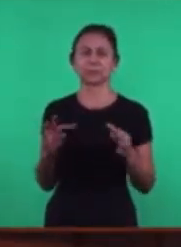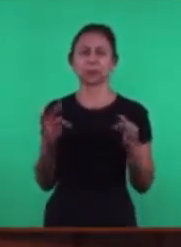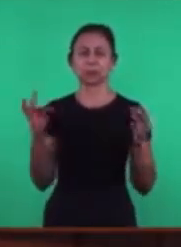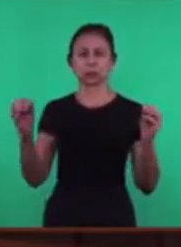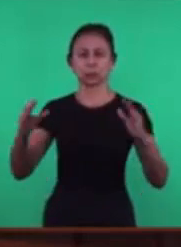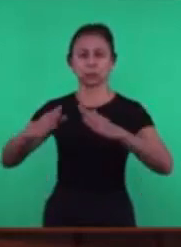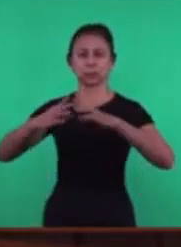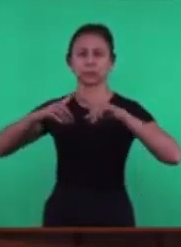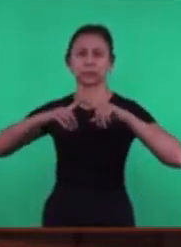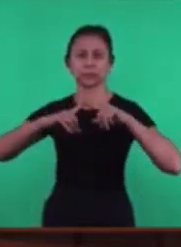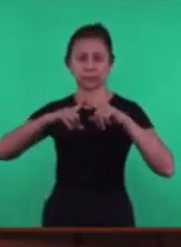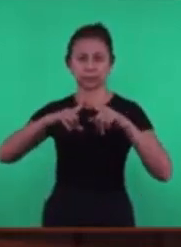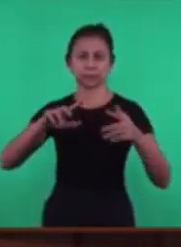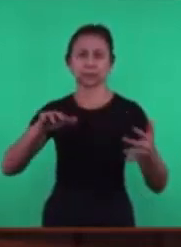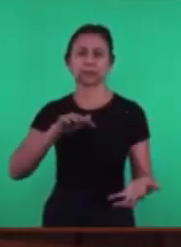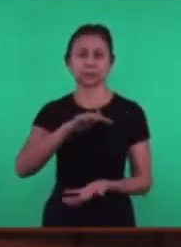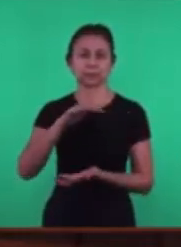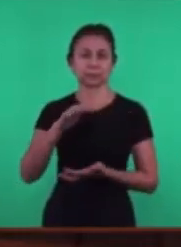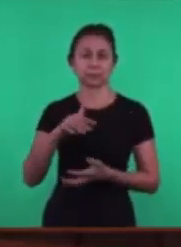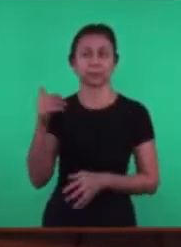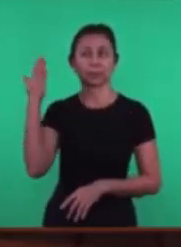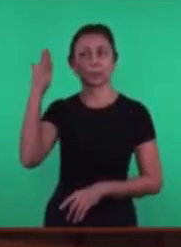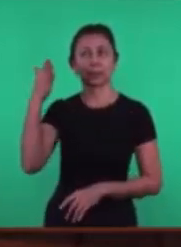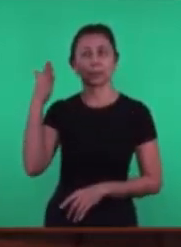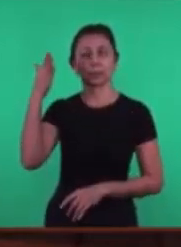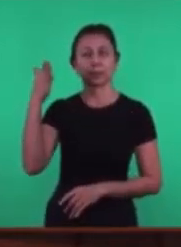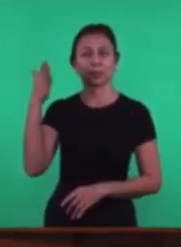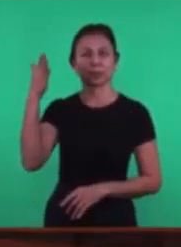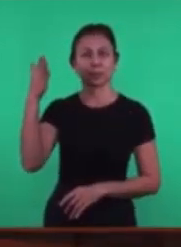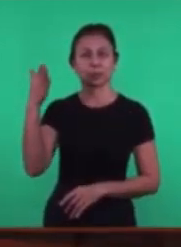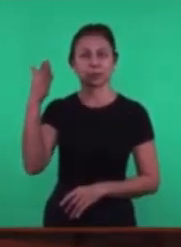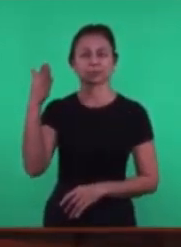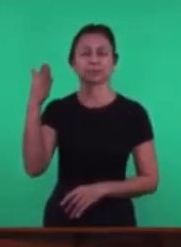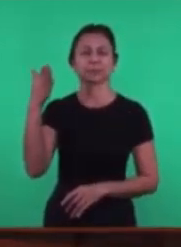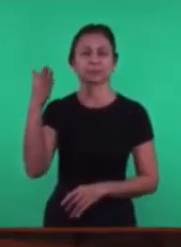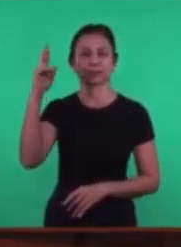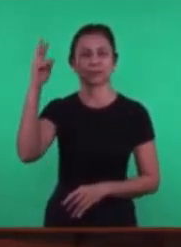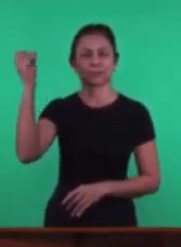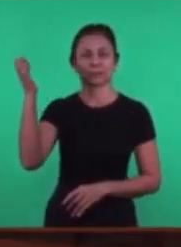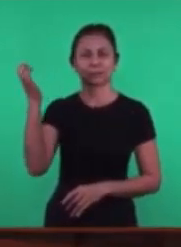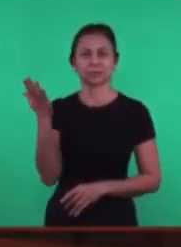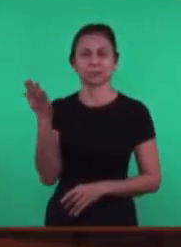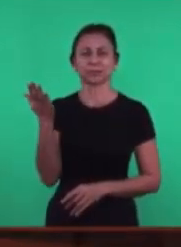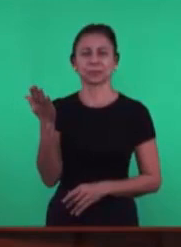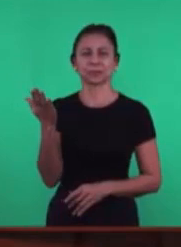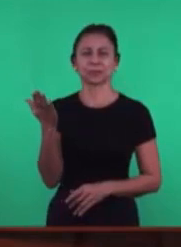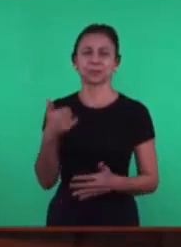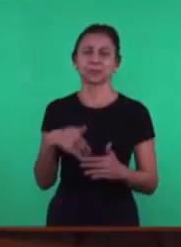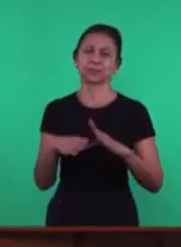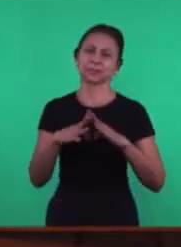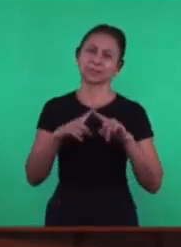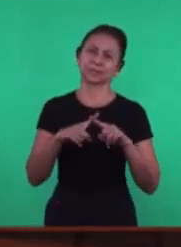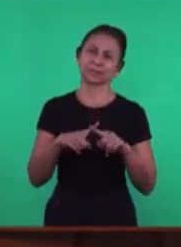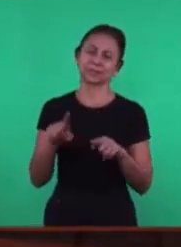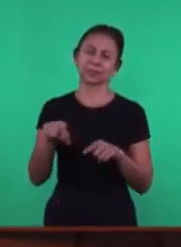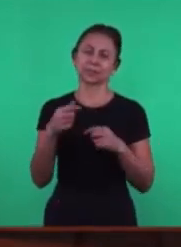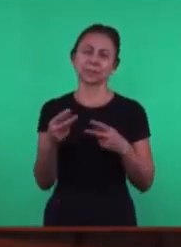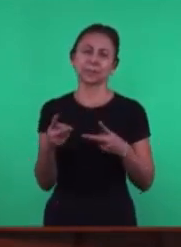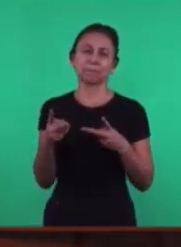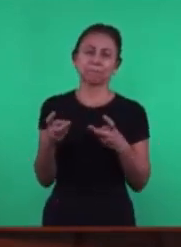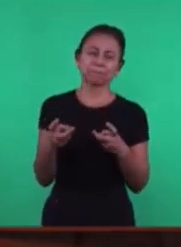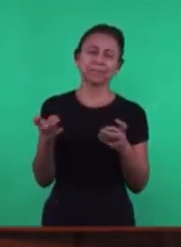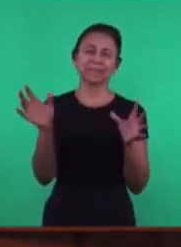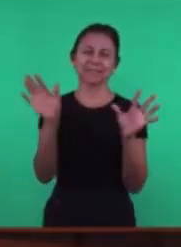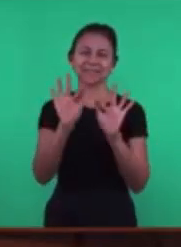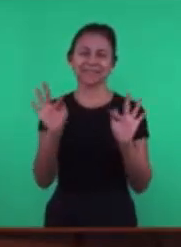Onde uma mensagem da parte do Senhor Foi recebida ontem nas nossas igrejas E nós ficamos muito felizes em poder